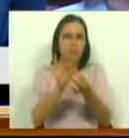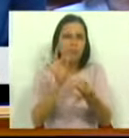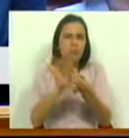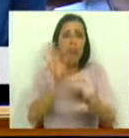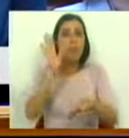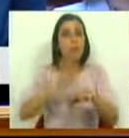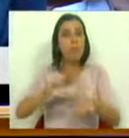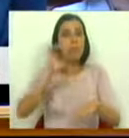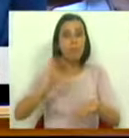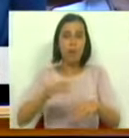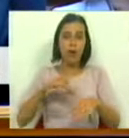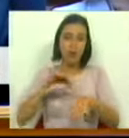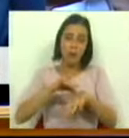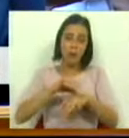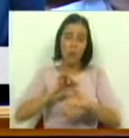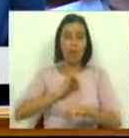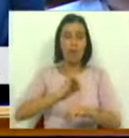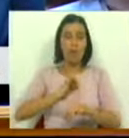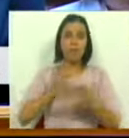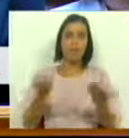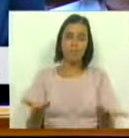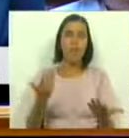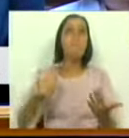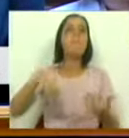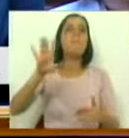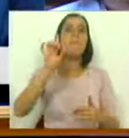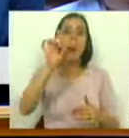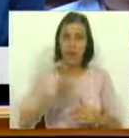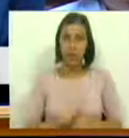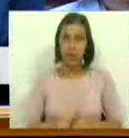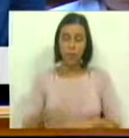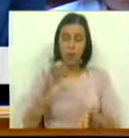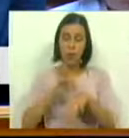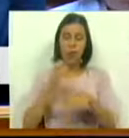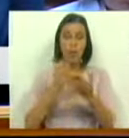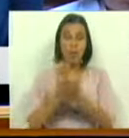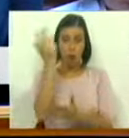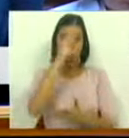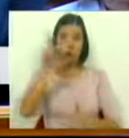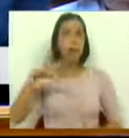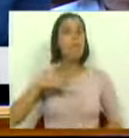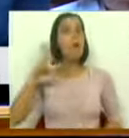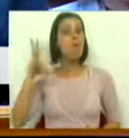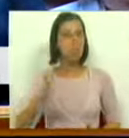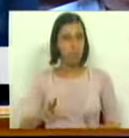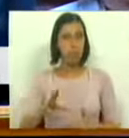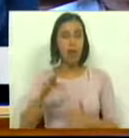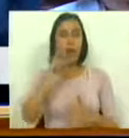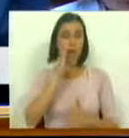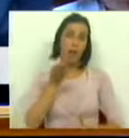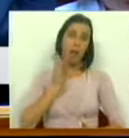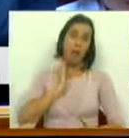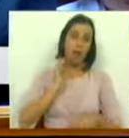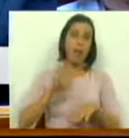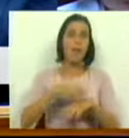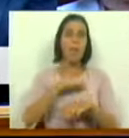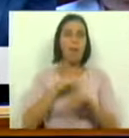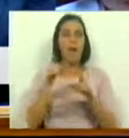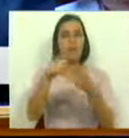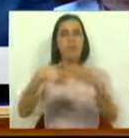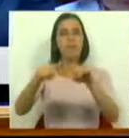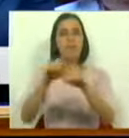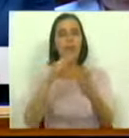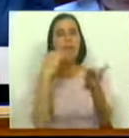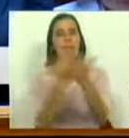consequência das suas patologias. Mais, os doenças crónicos em Portugal, quando submetidos a juntas médicas para